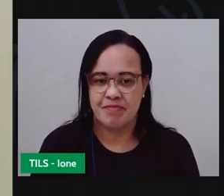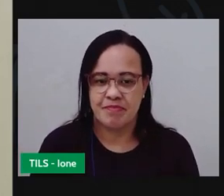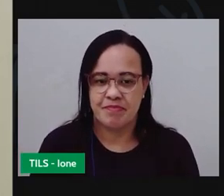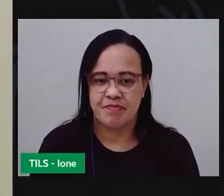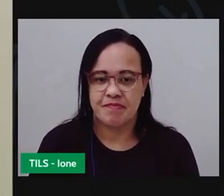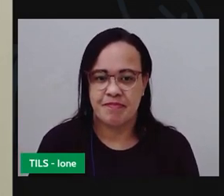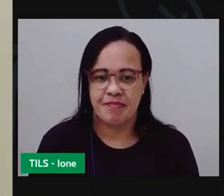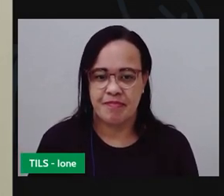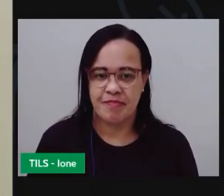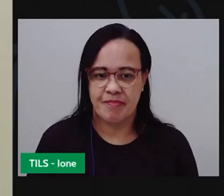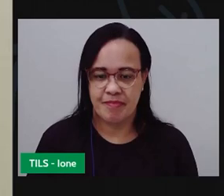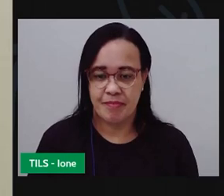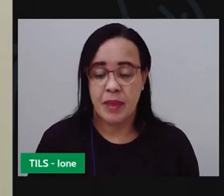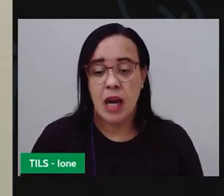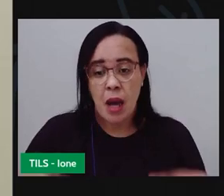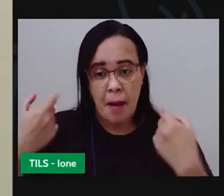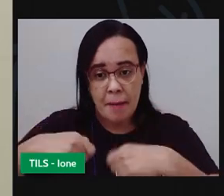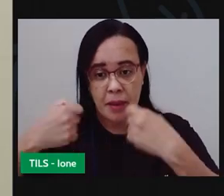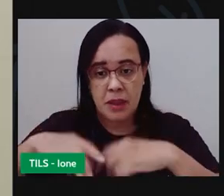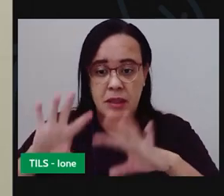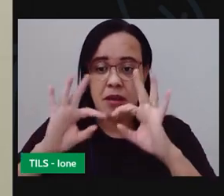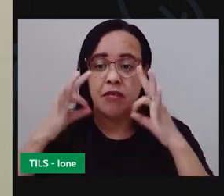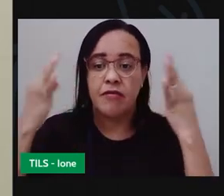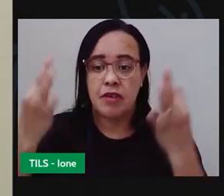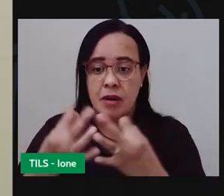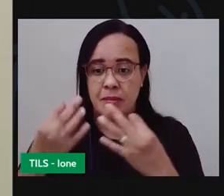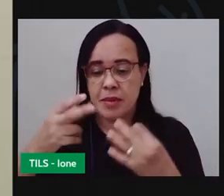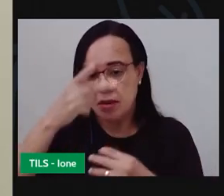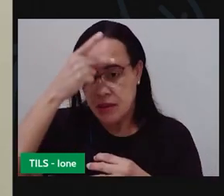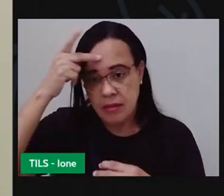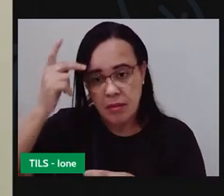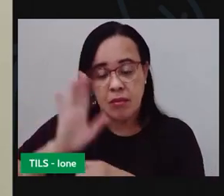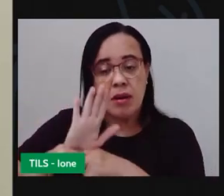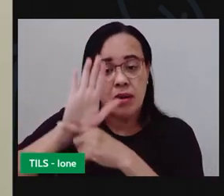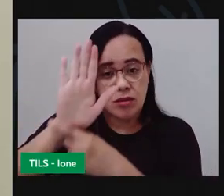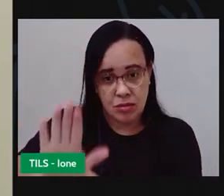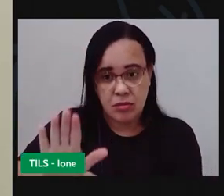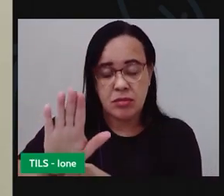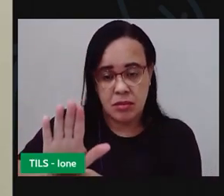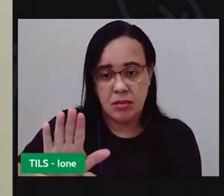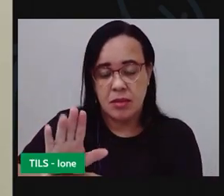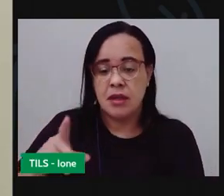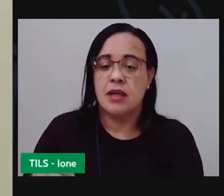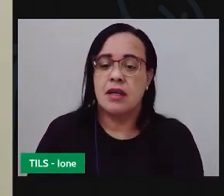precisar da ajuda de um responsável. Vai precisar de fita adesiva também.